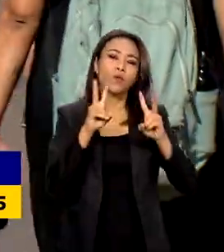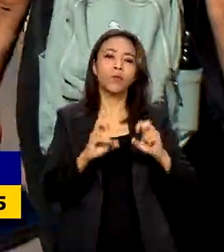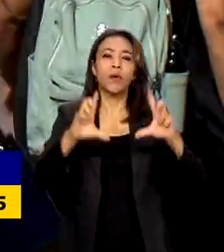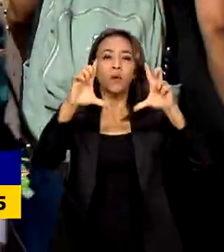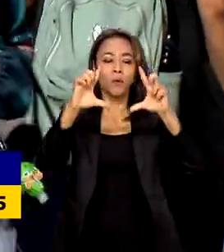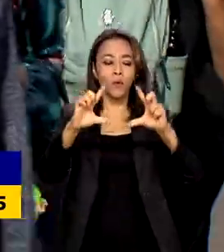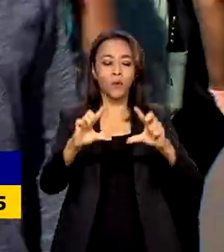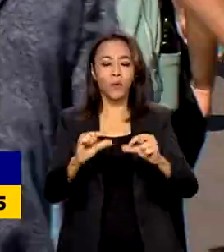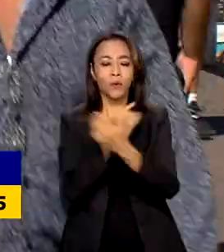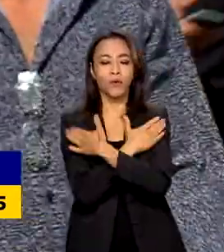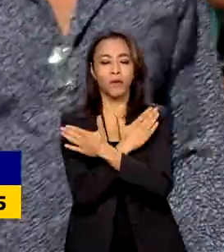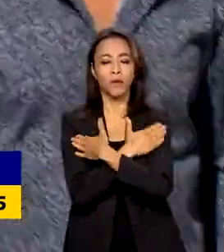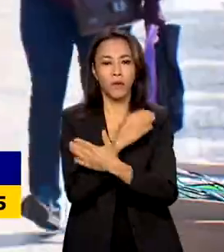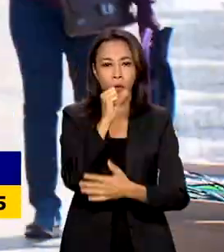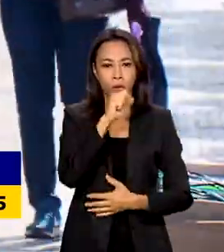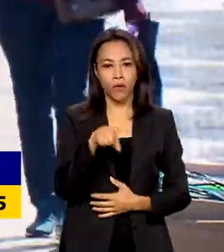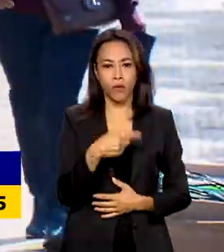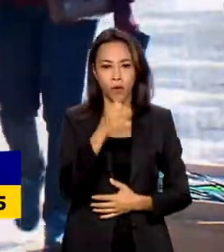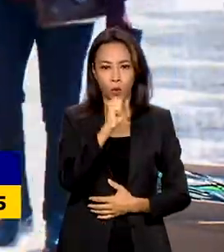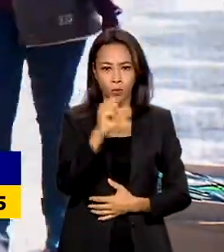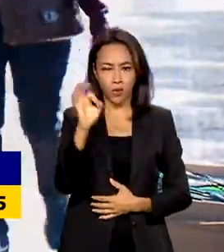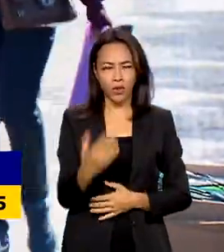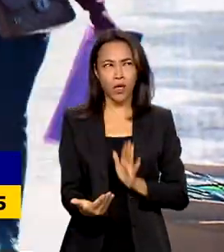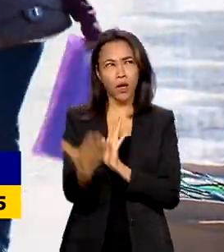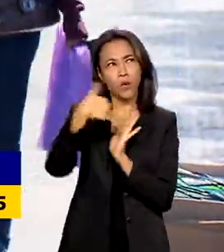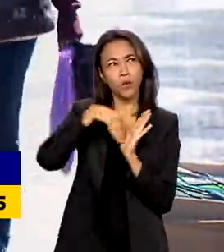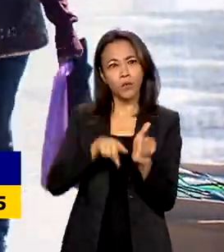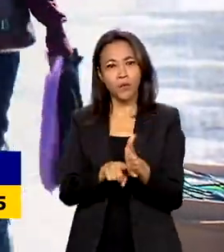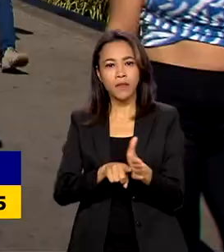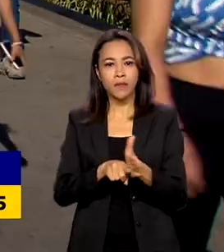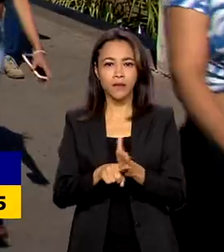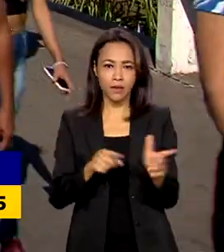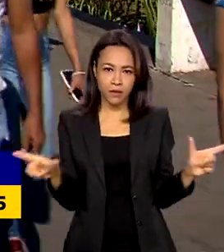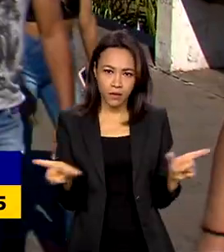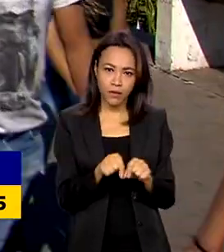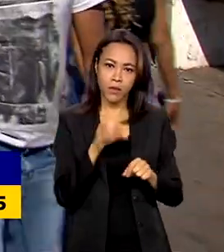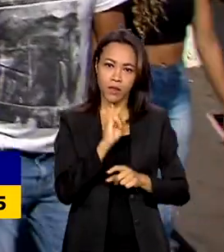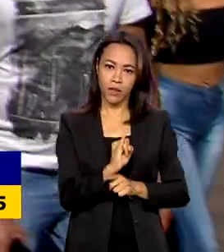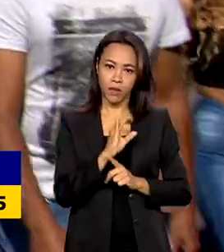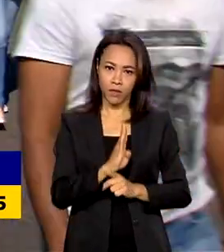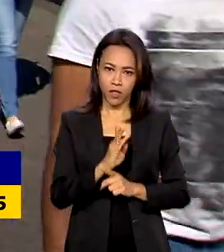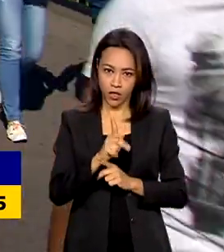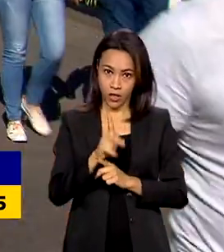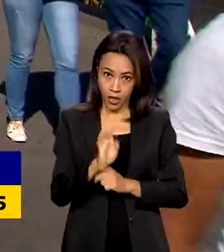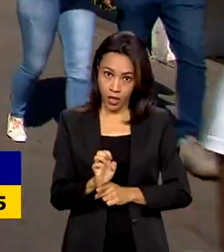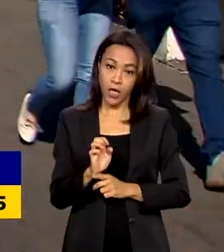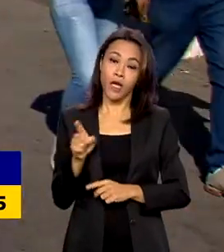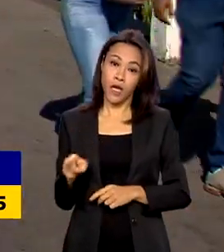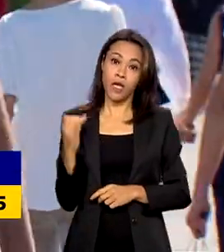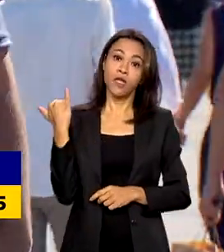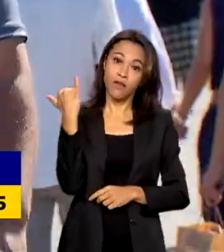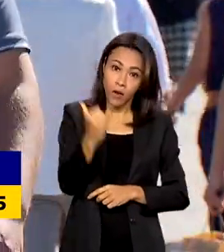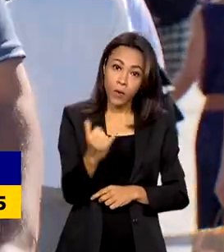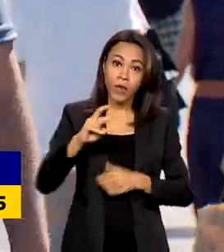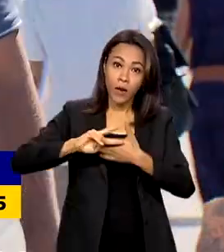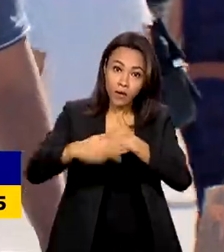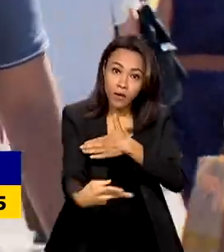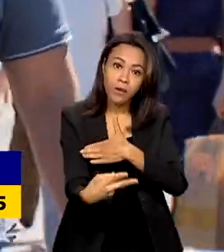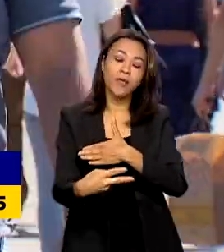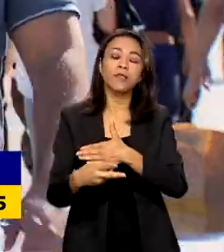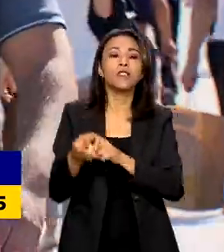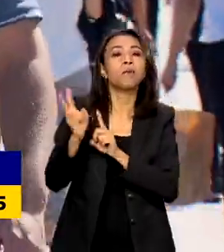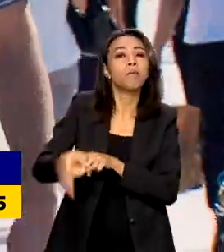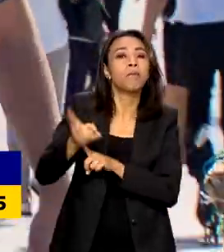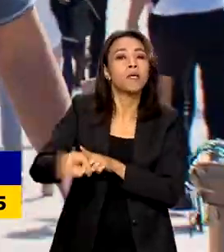chegou a 8,8% no último levantamento feito pelo IBGE. O resultado, afirmou o ministro, é reflexo da manutenção da